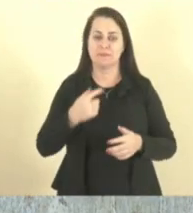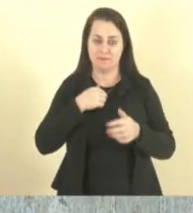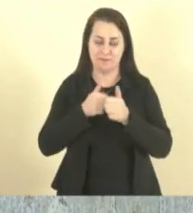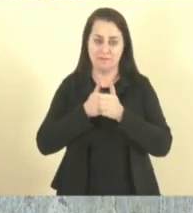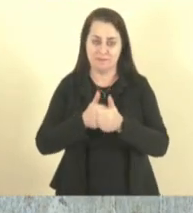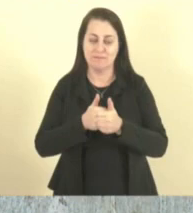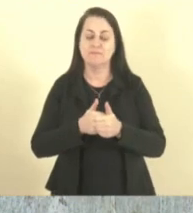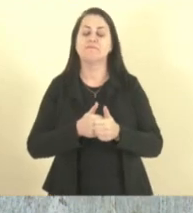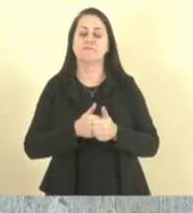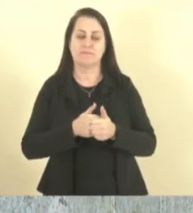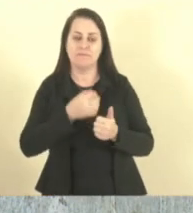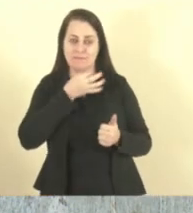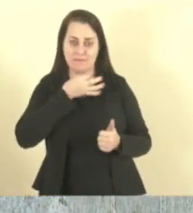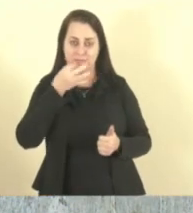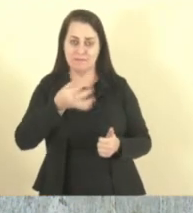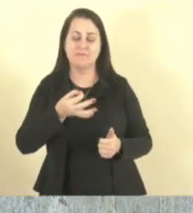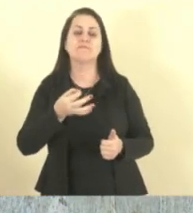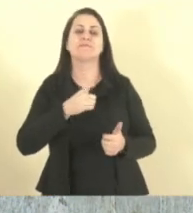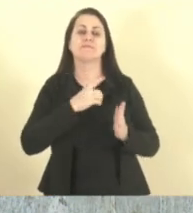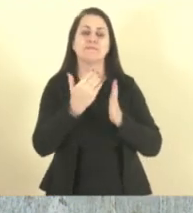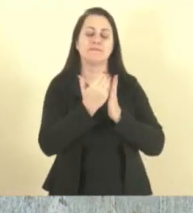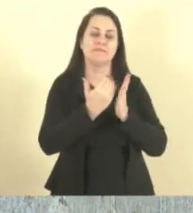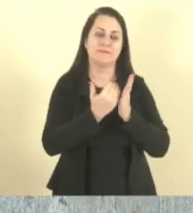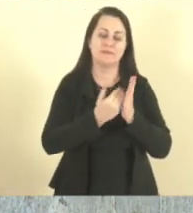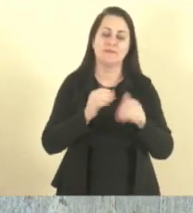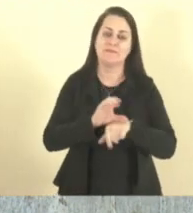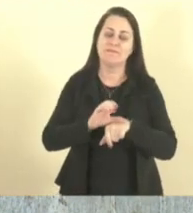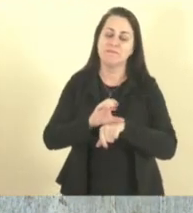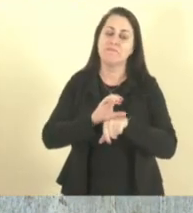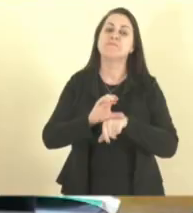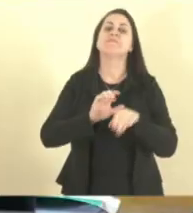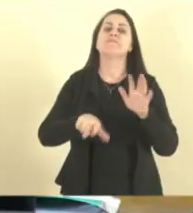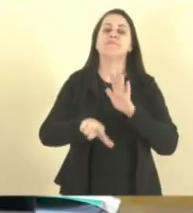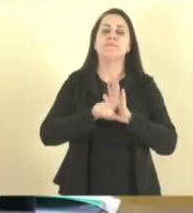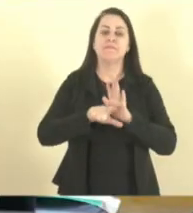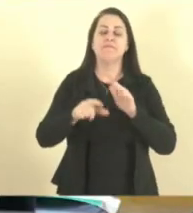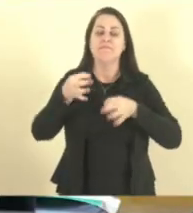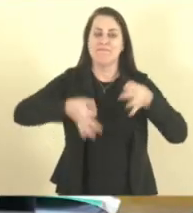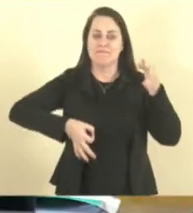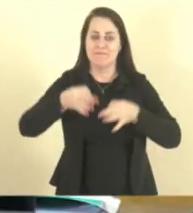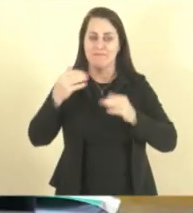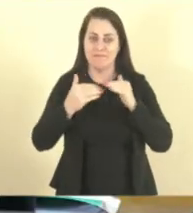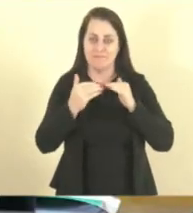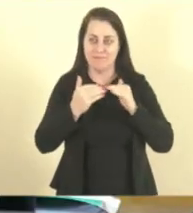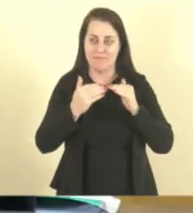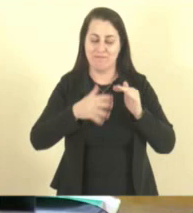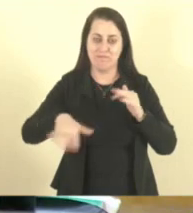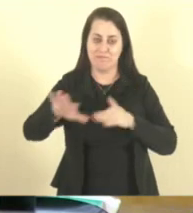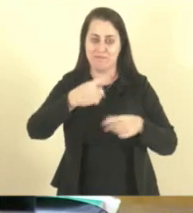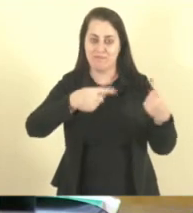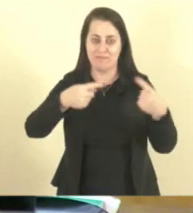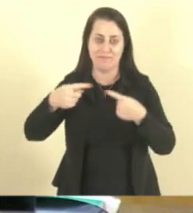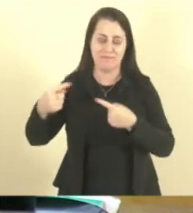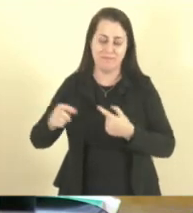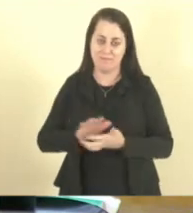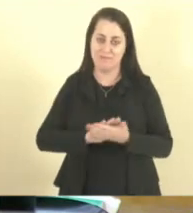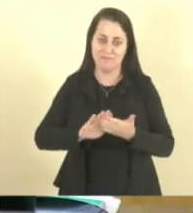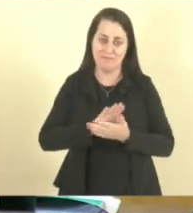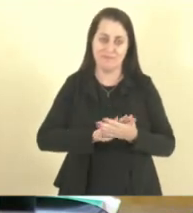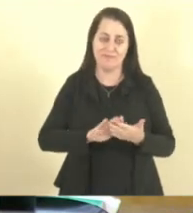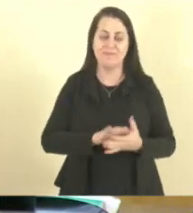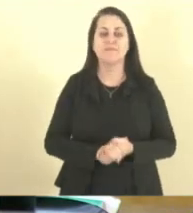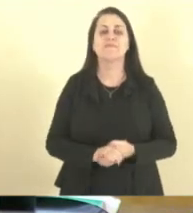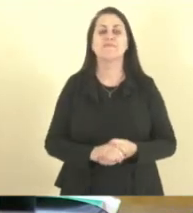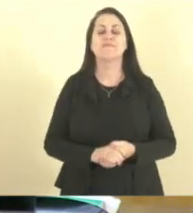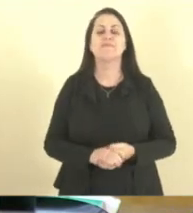na íntegra que o parecer já exaurado nos autos pela Constitucionalidade, Legalidade e Juridicidade e Boa Técnica Relativa. Coloco a matéria em discussão, não tendo o que querer discutir com a